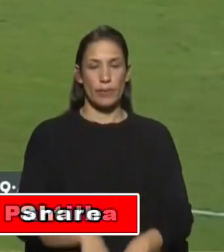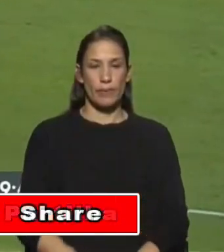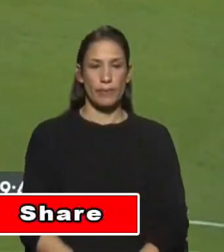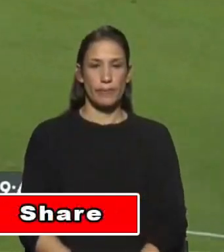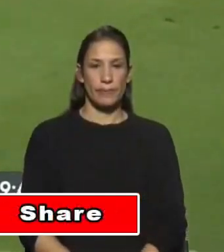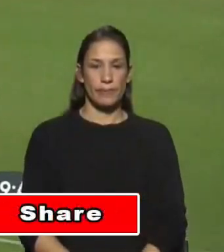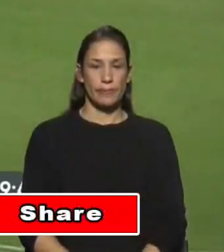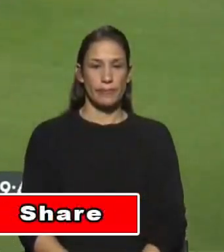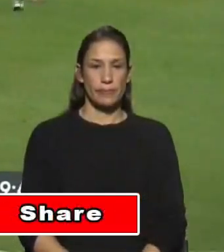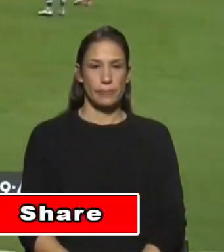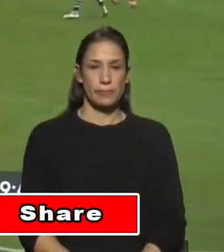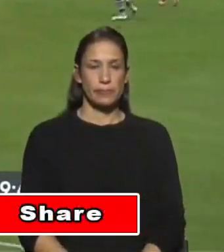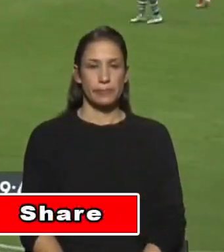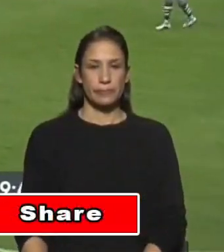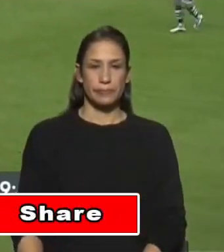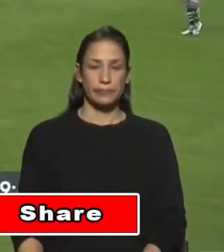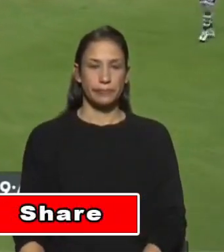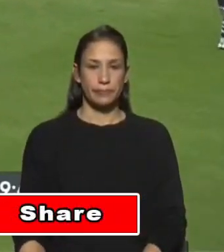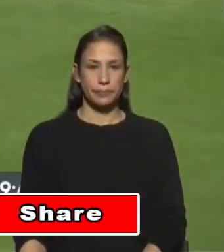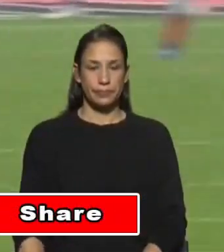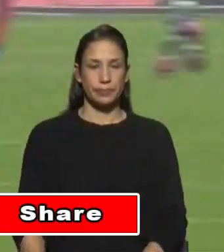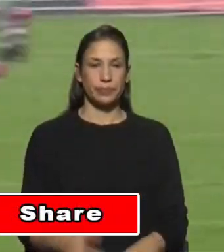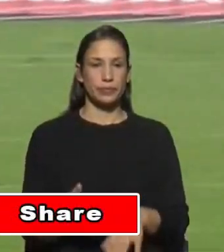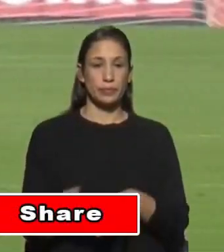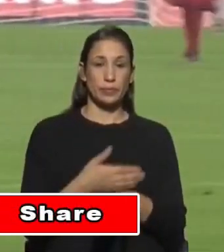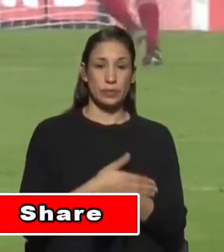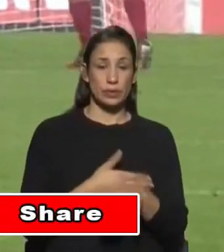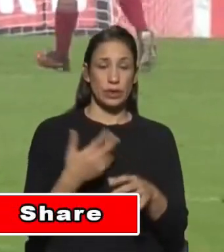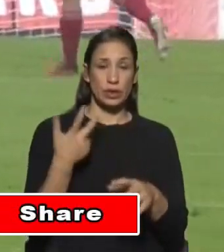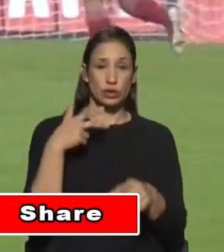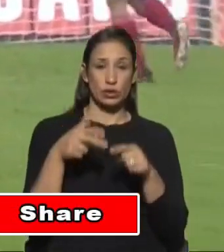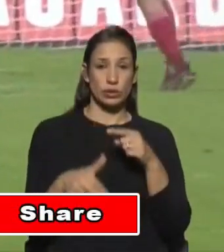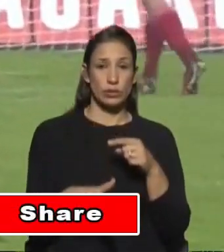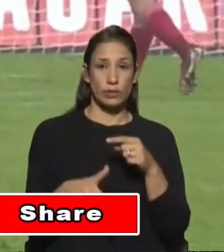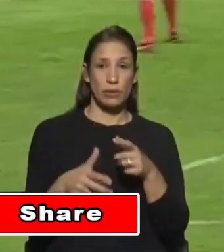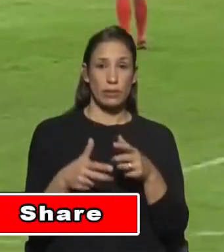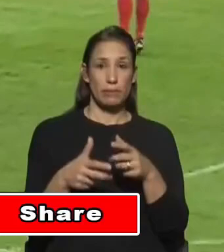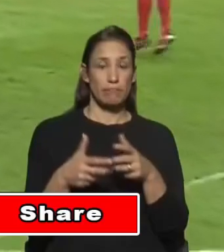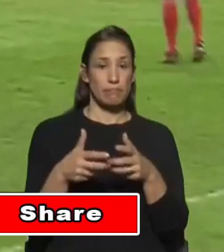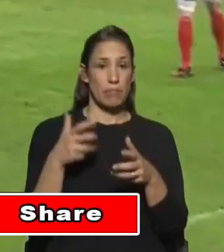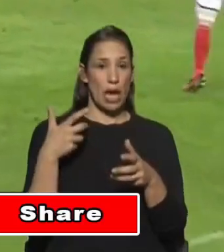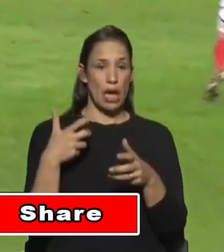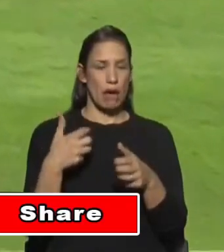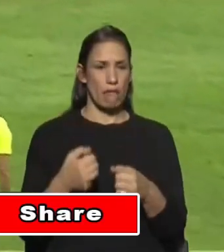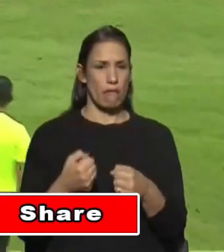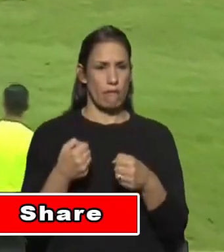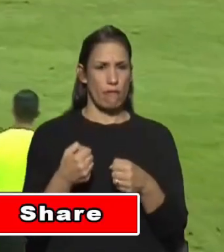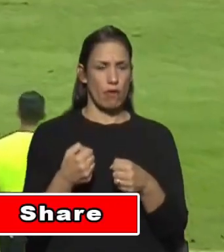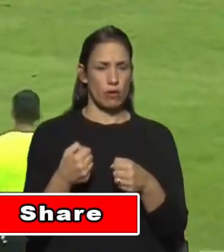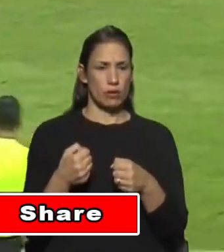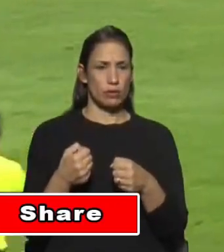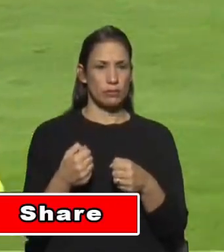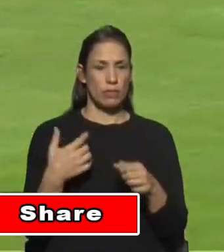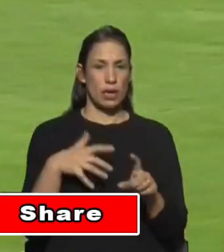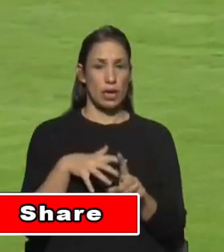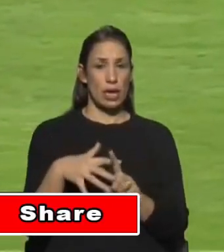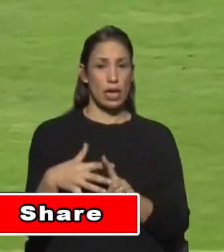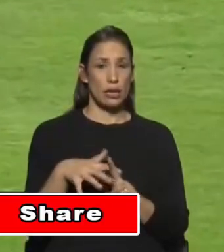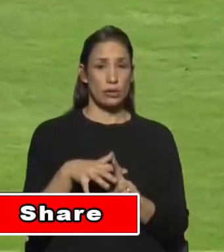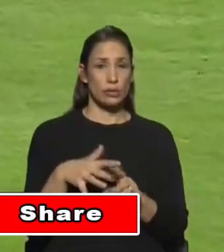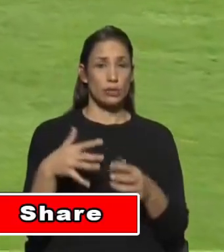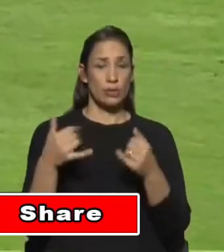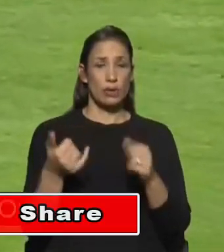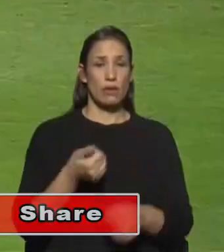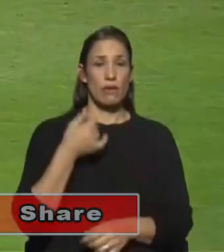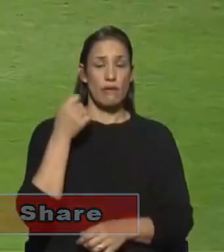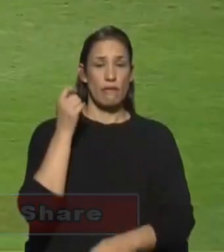intervalo, Gonçalo Cabral voltou a estar em destaque. Primeiro no remate forte com Samuel Soares a desviar para canto. Depois, ao sofrer falta